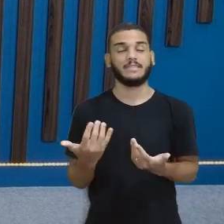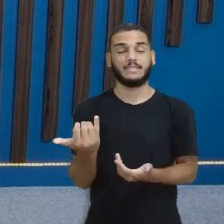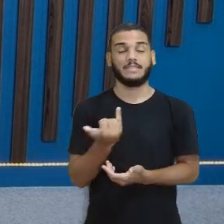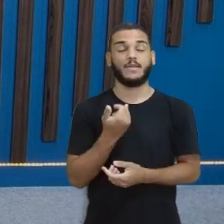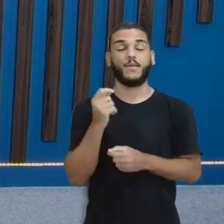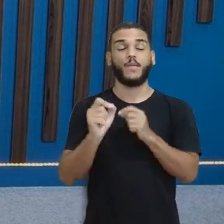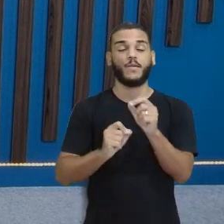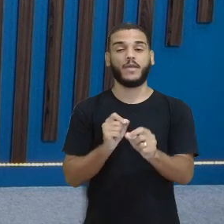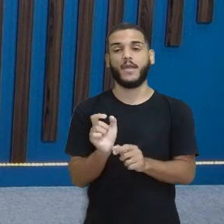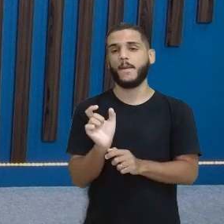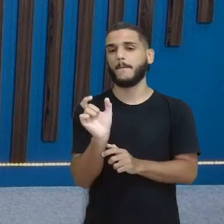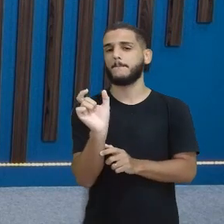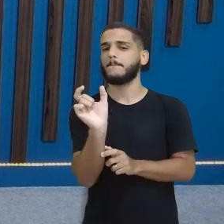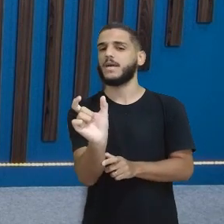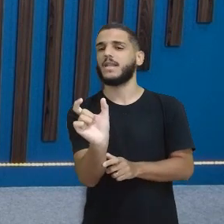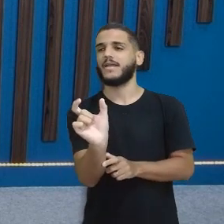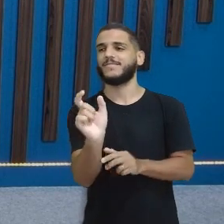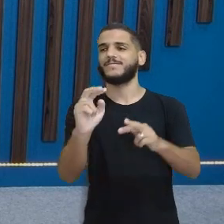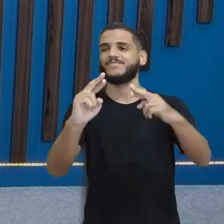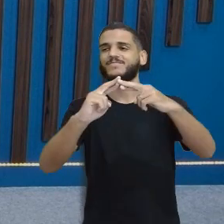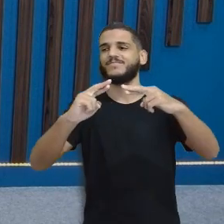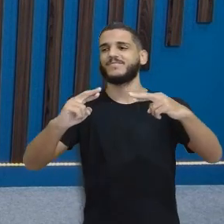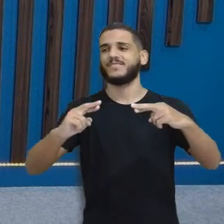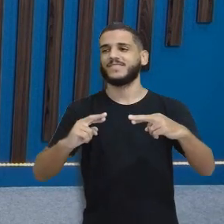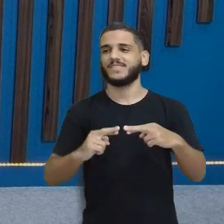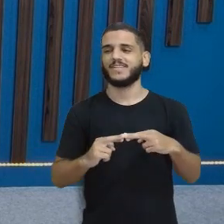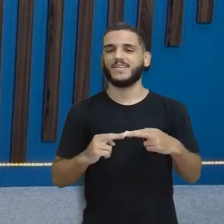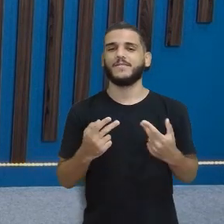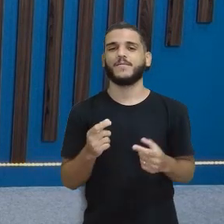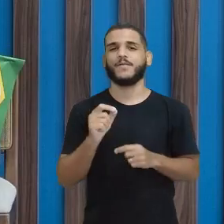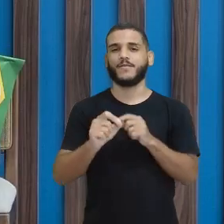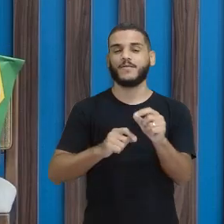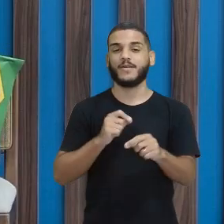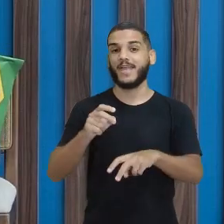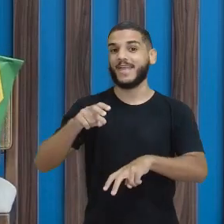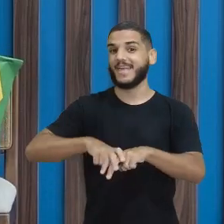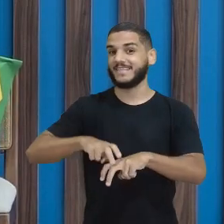Uma palavra que rima Com cadeira